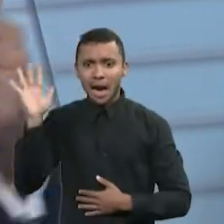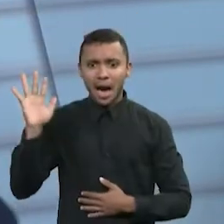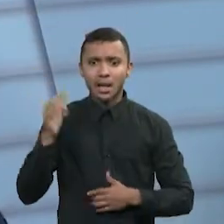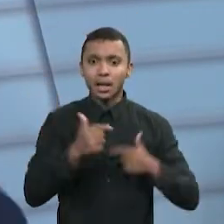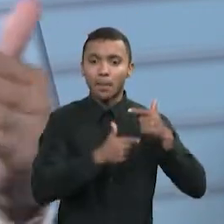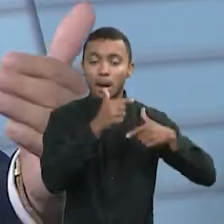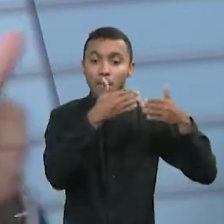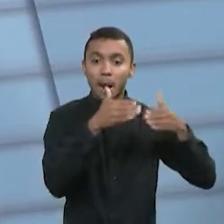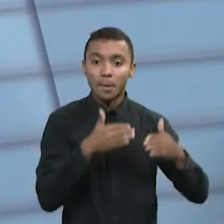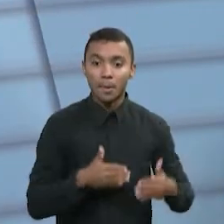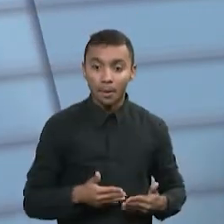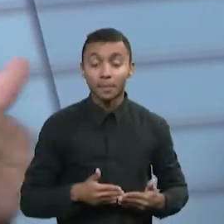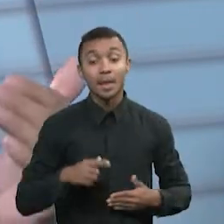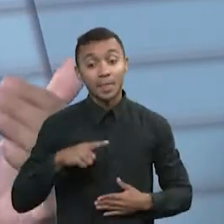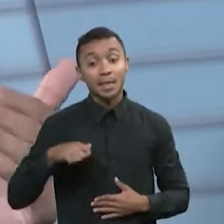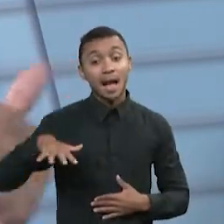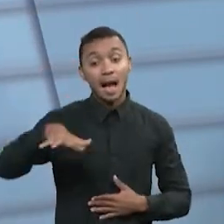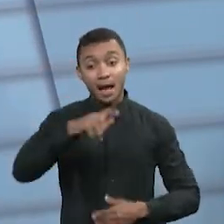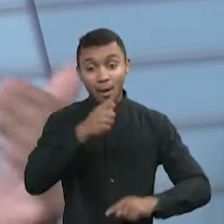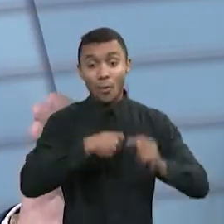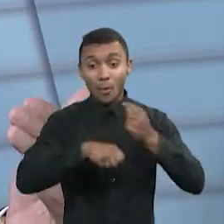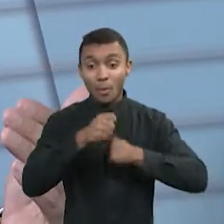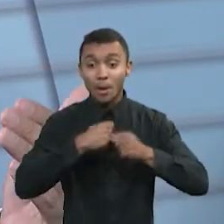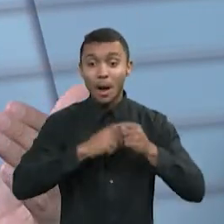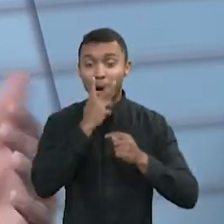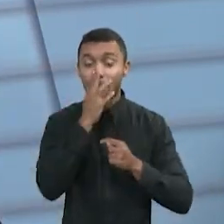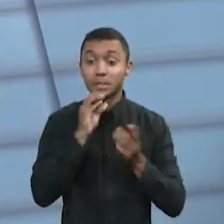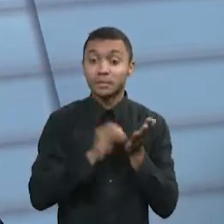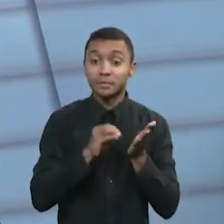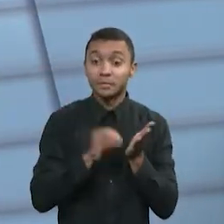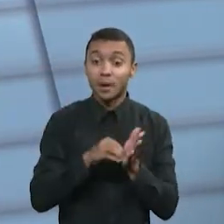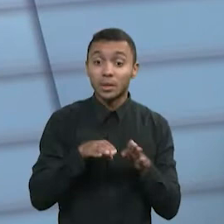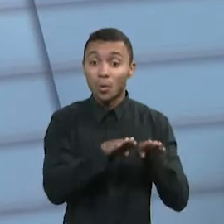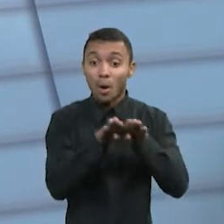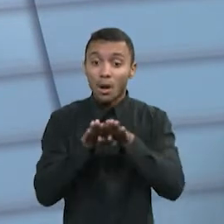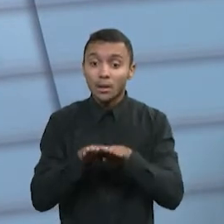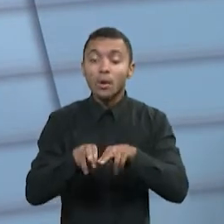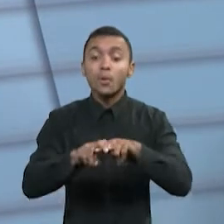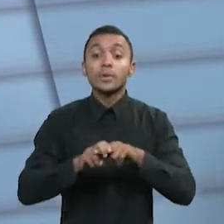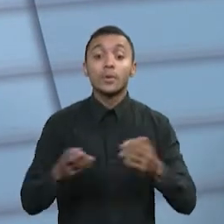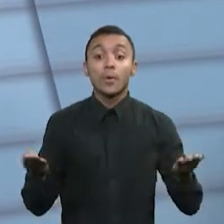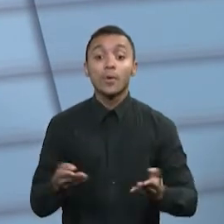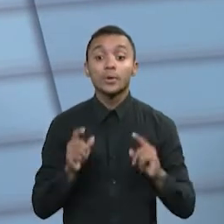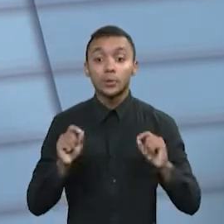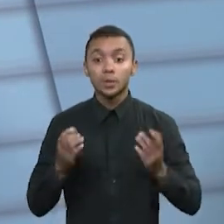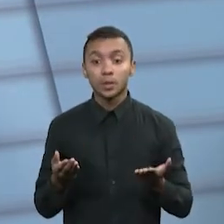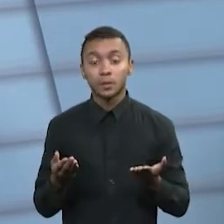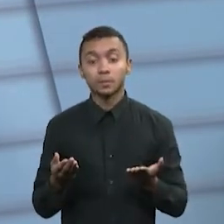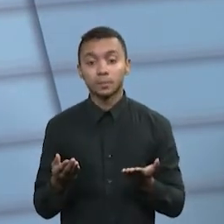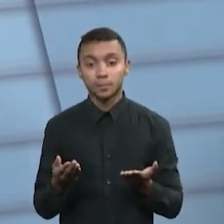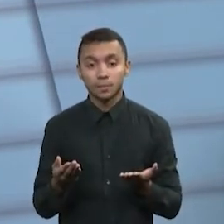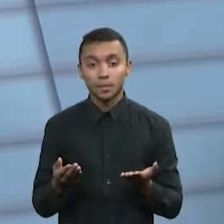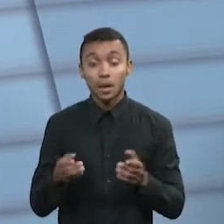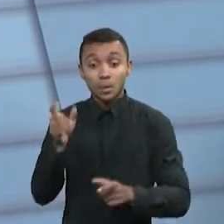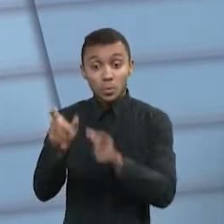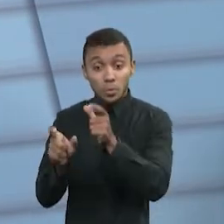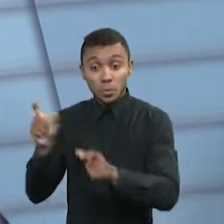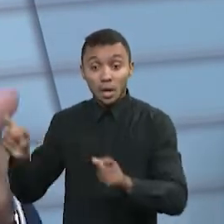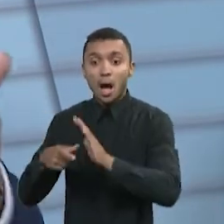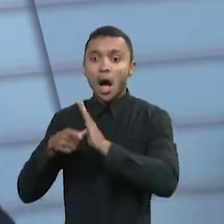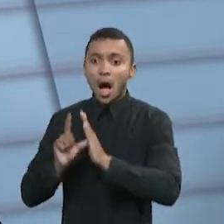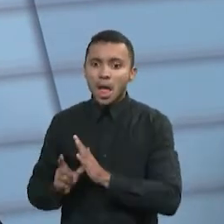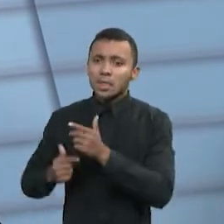a gente tem um cenário econômico incompatível, insustentável. O que é que nós temos hoje? Nós temos as pessoas físicas que estavam trabalhando